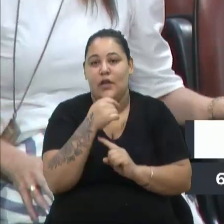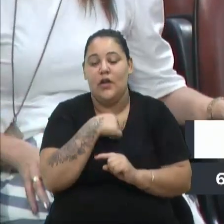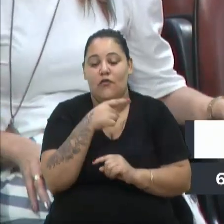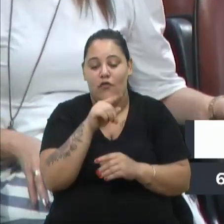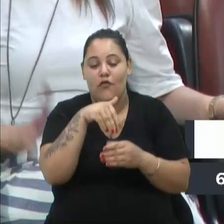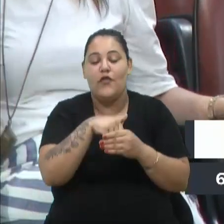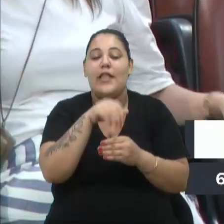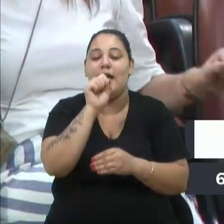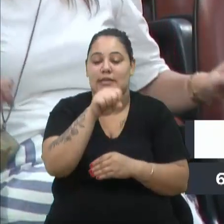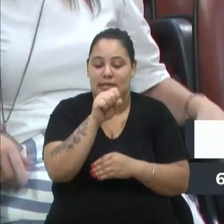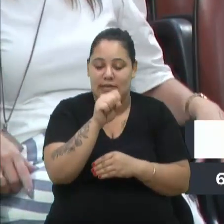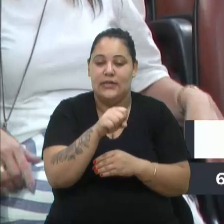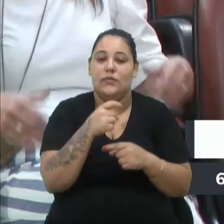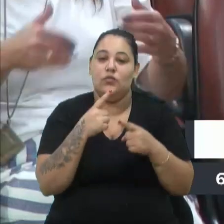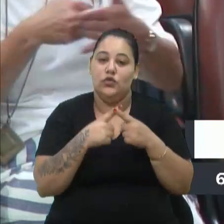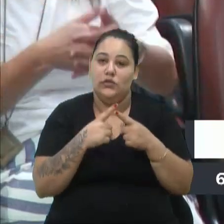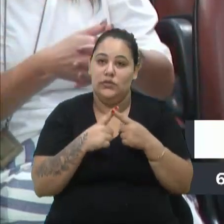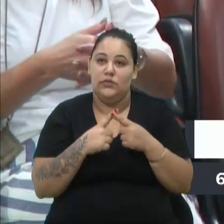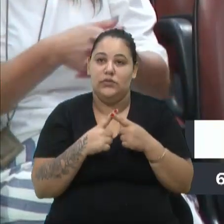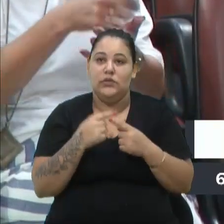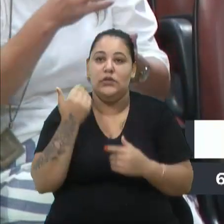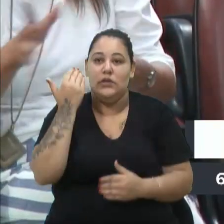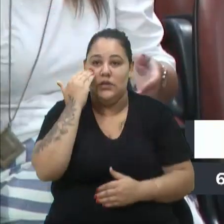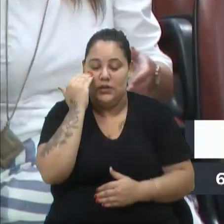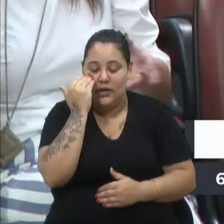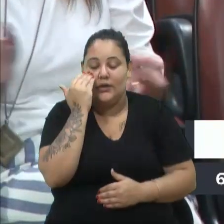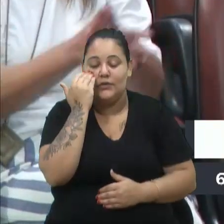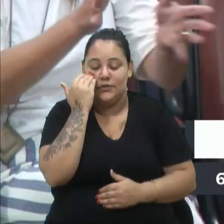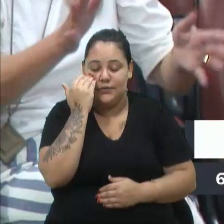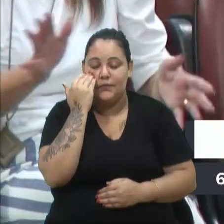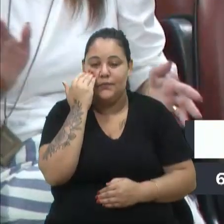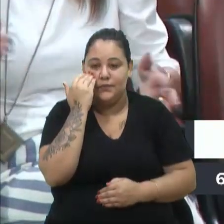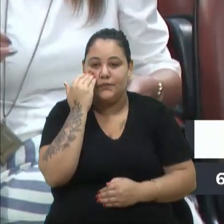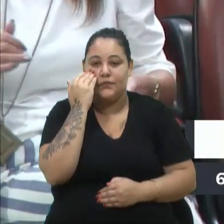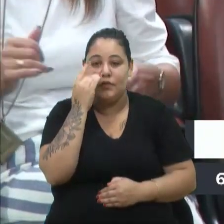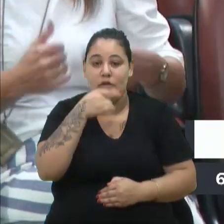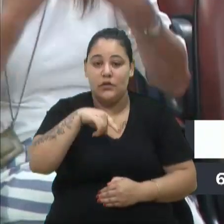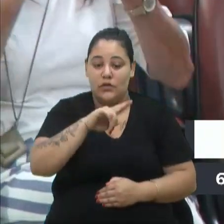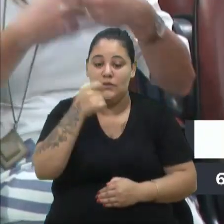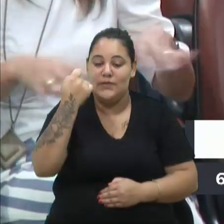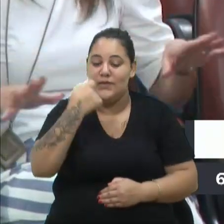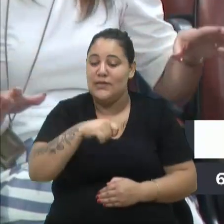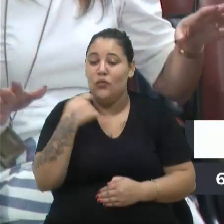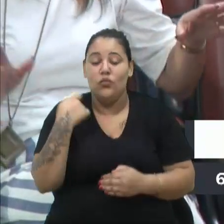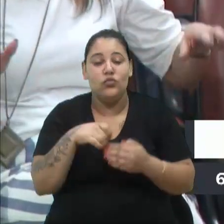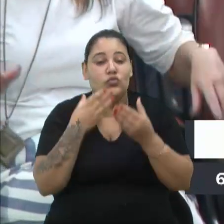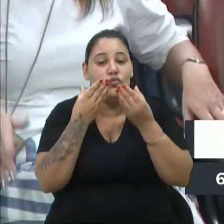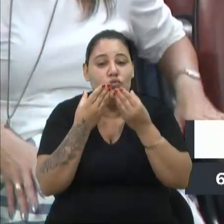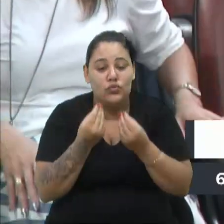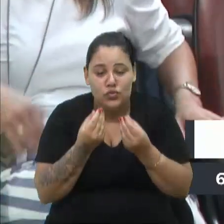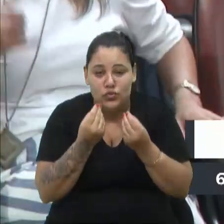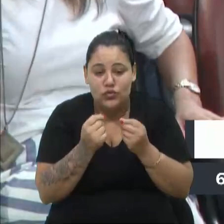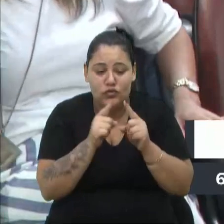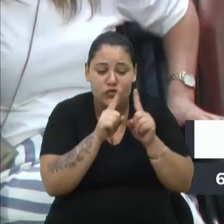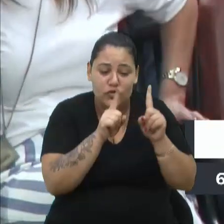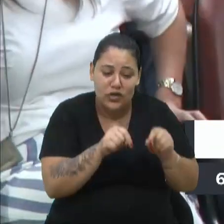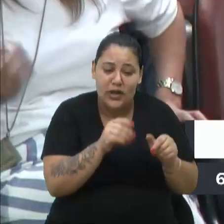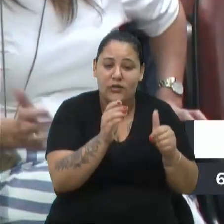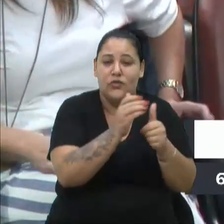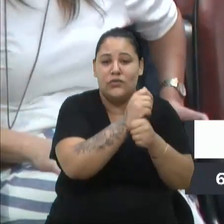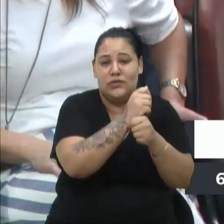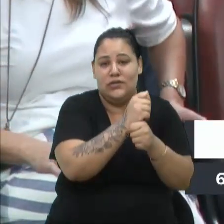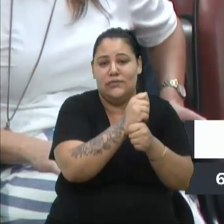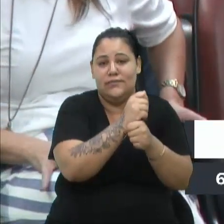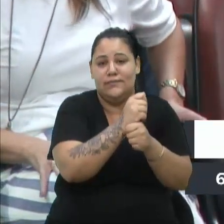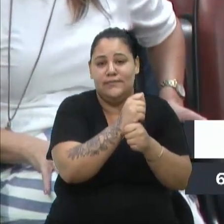sim, porque entendo que nós precisamos demais de vocês, conselheiros tutelar, para